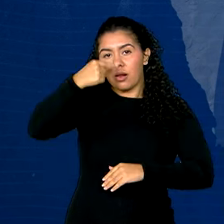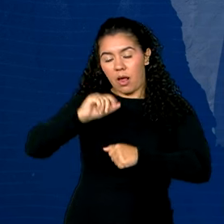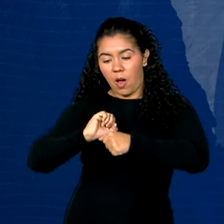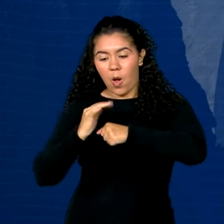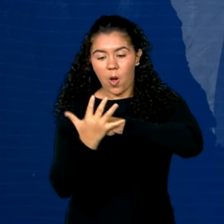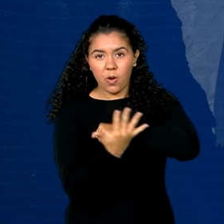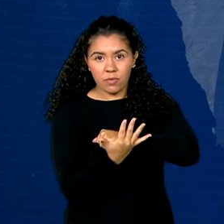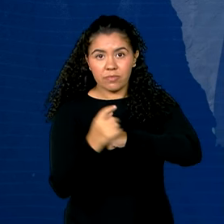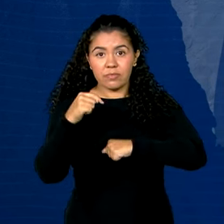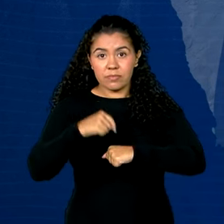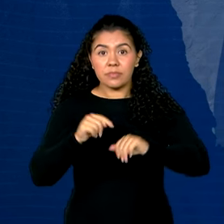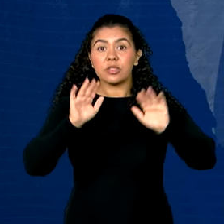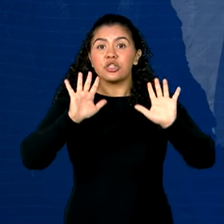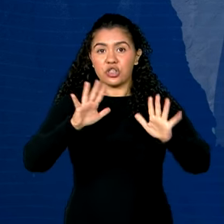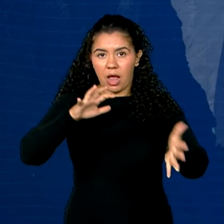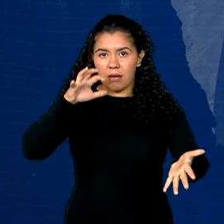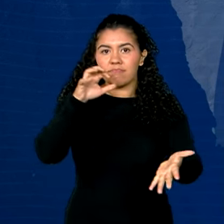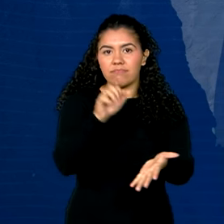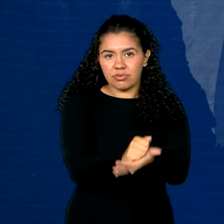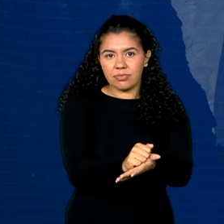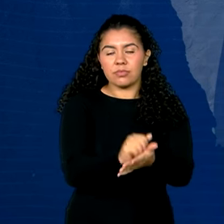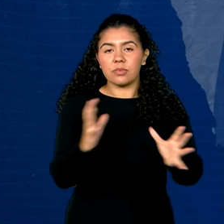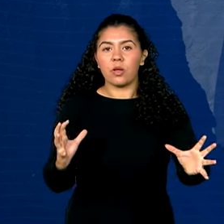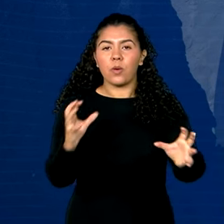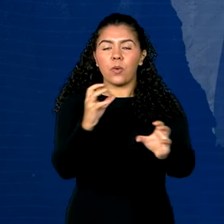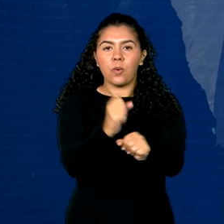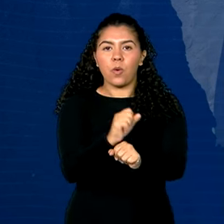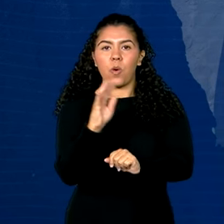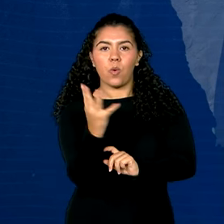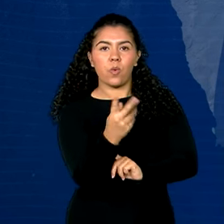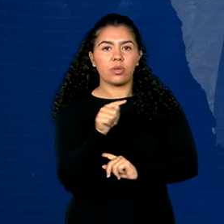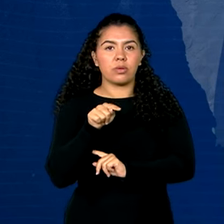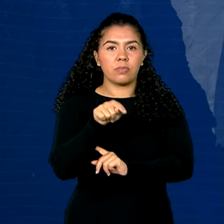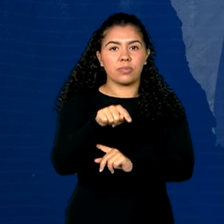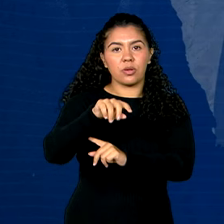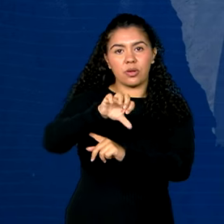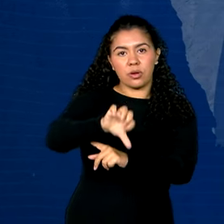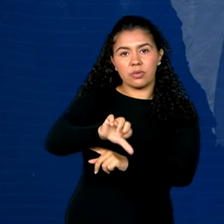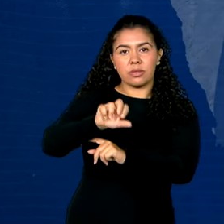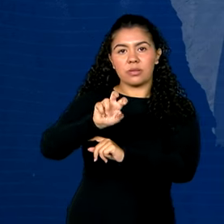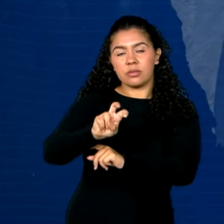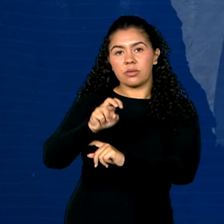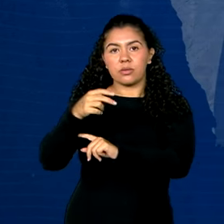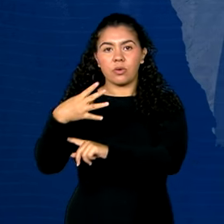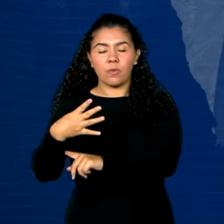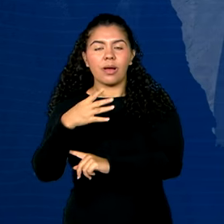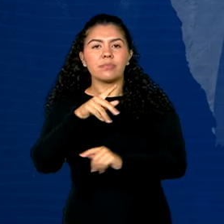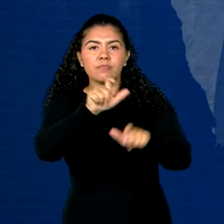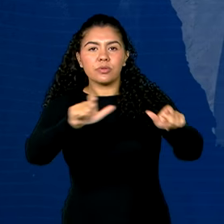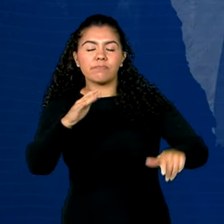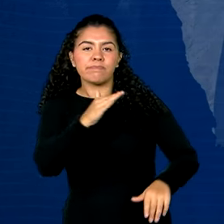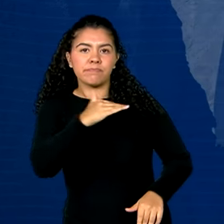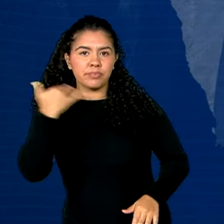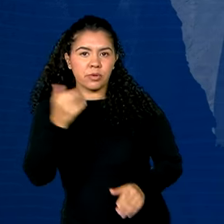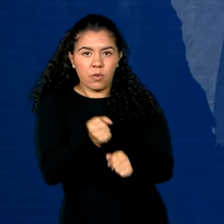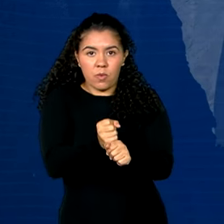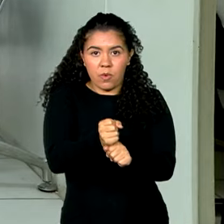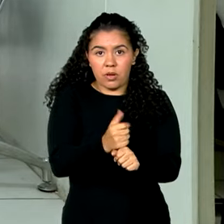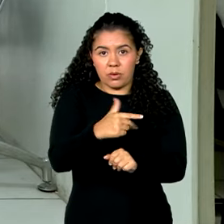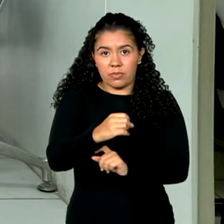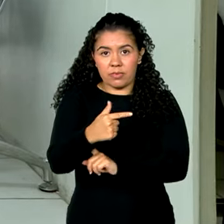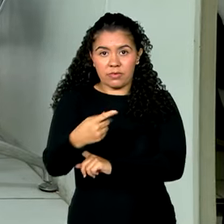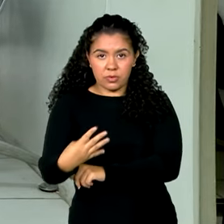Já foram registrados 4.954 óbitos em 2024.